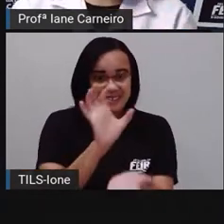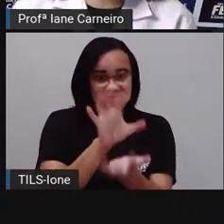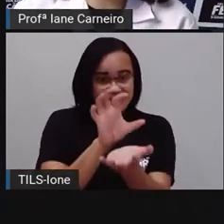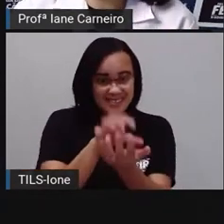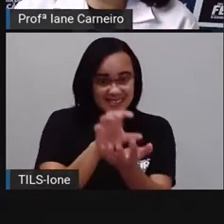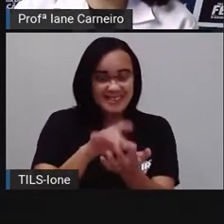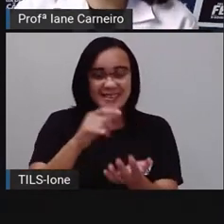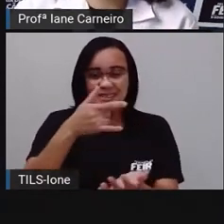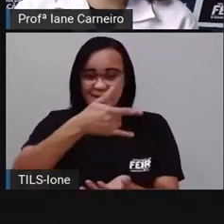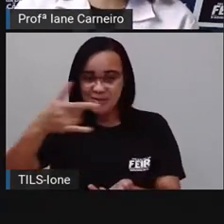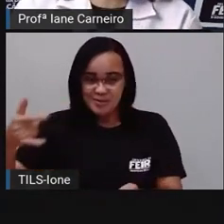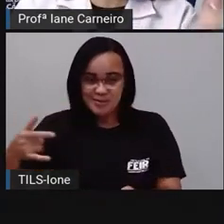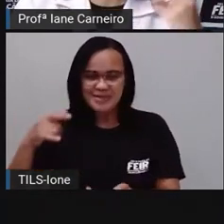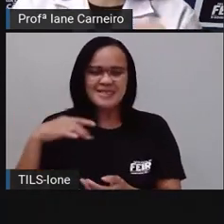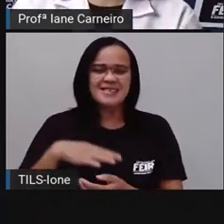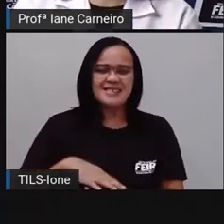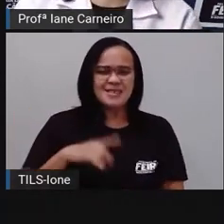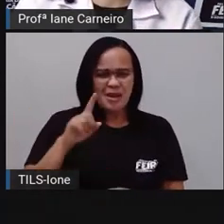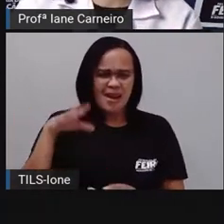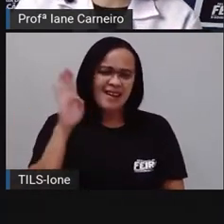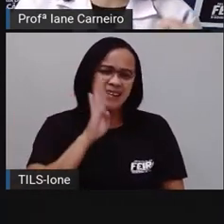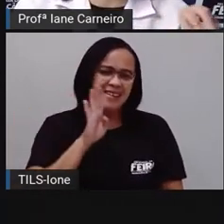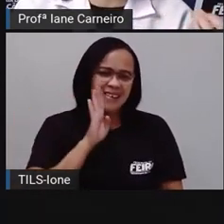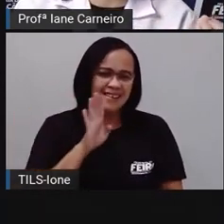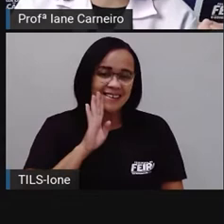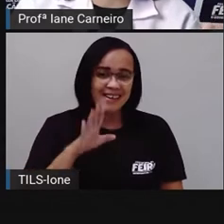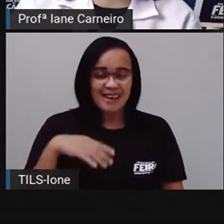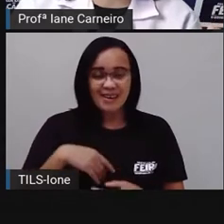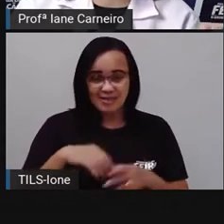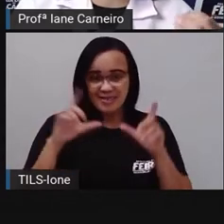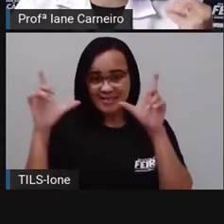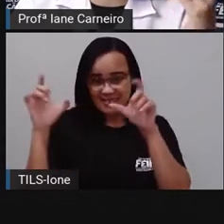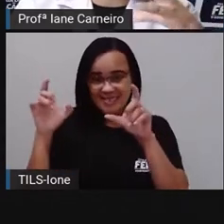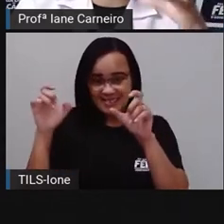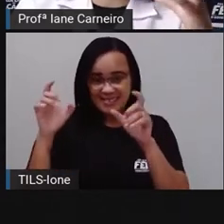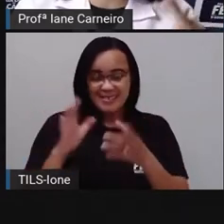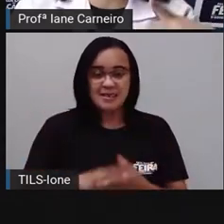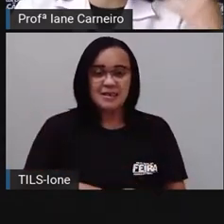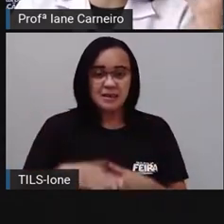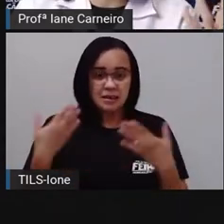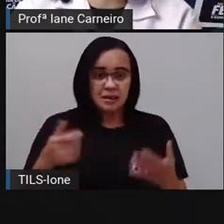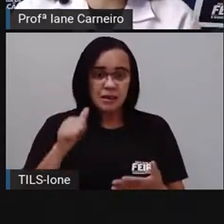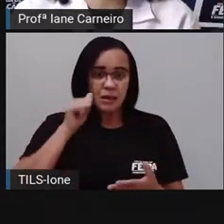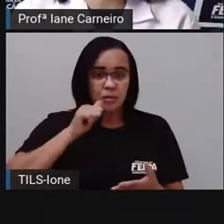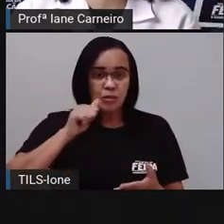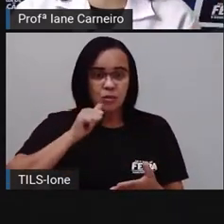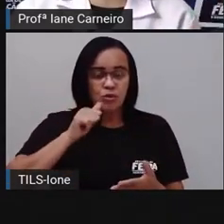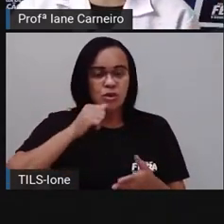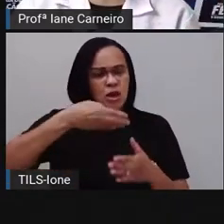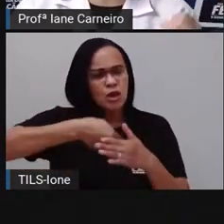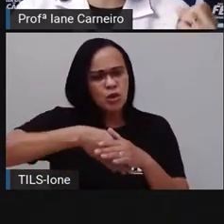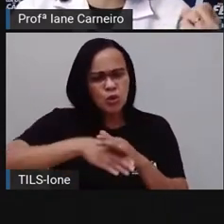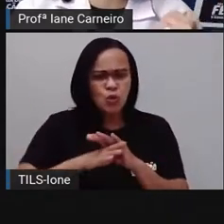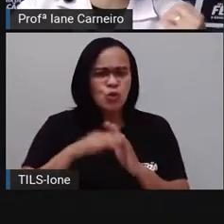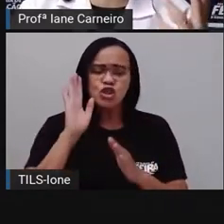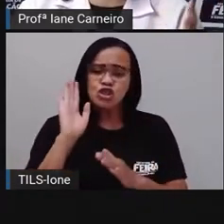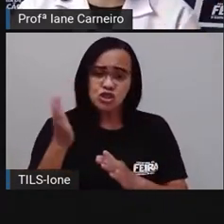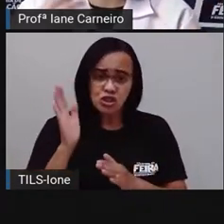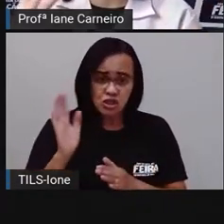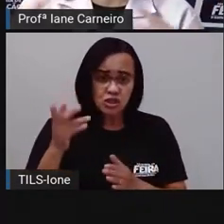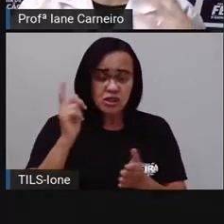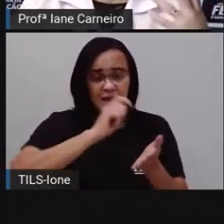bem interessante essa capa dela, né? Tatiana Belinck, ela costuma escrever para crianças, né? E